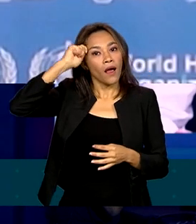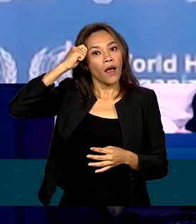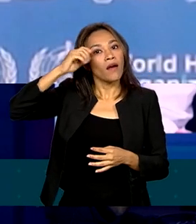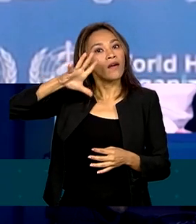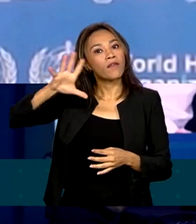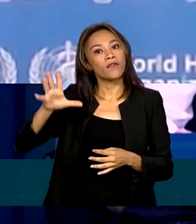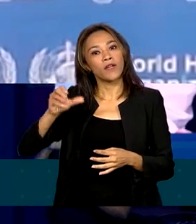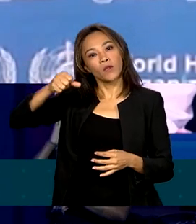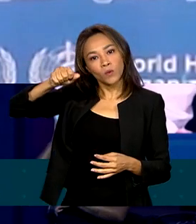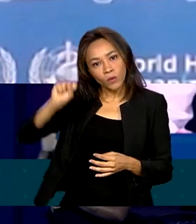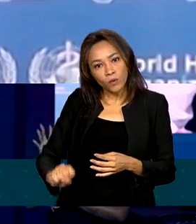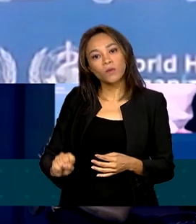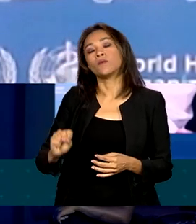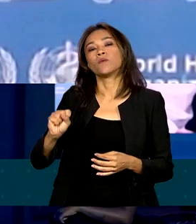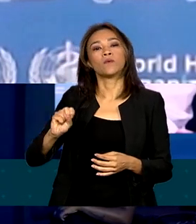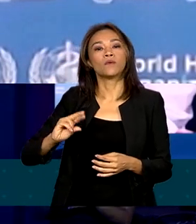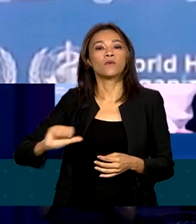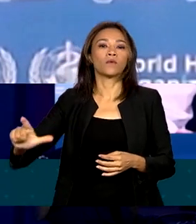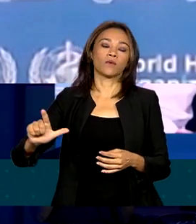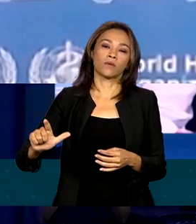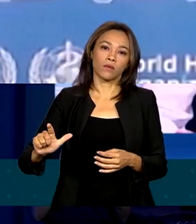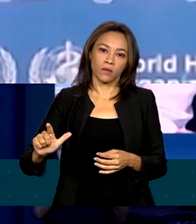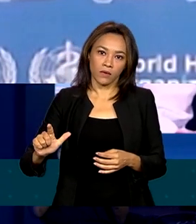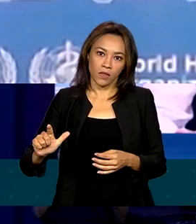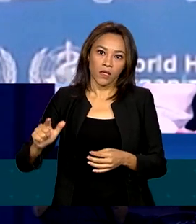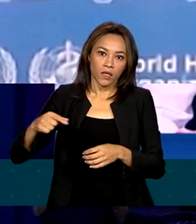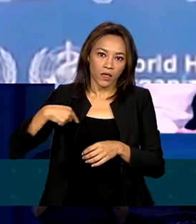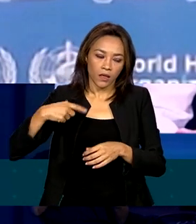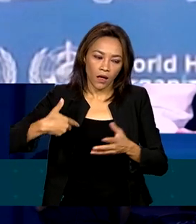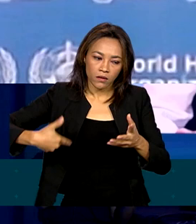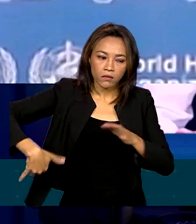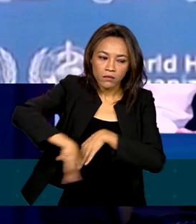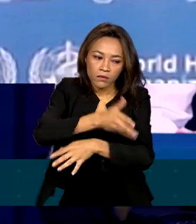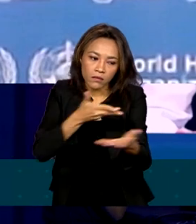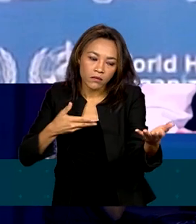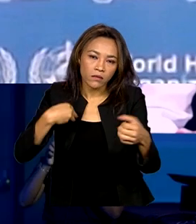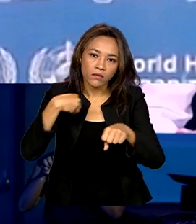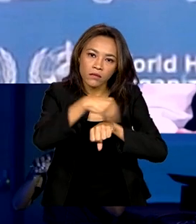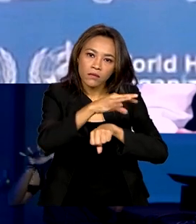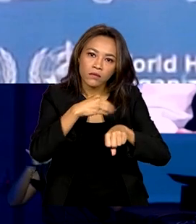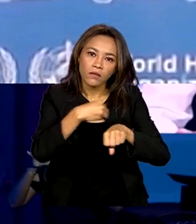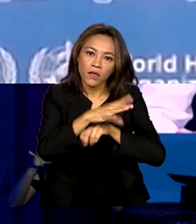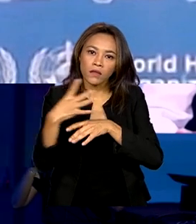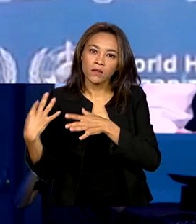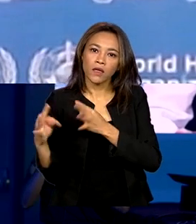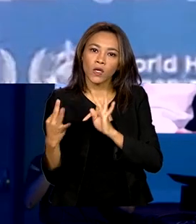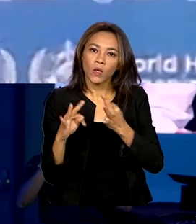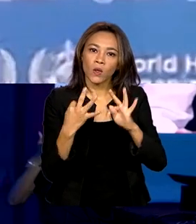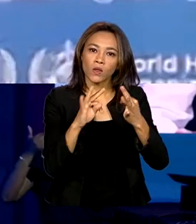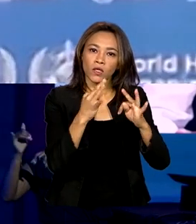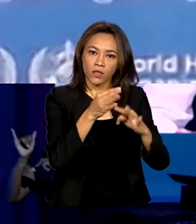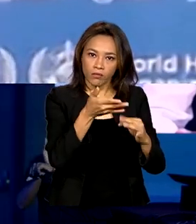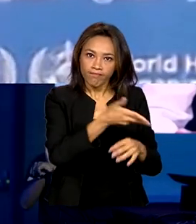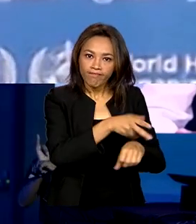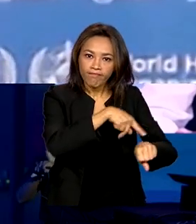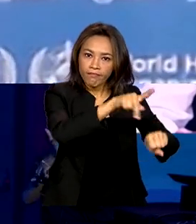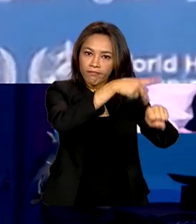que está atualmente transferindo tecnologias para países